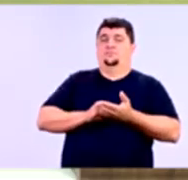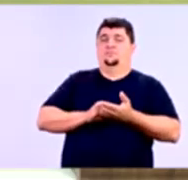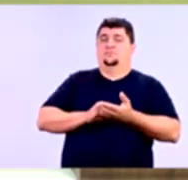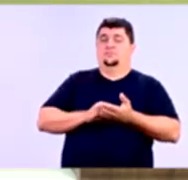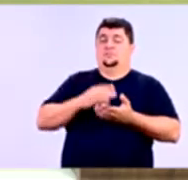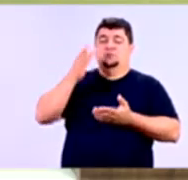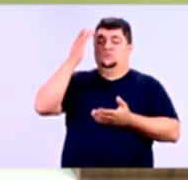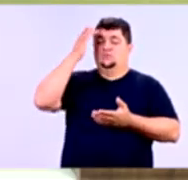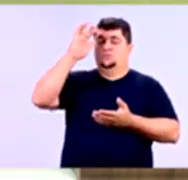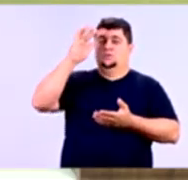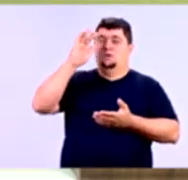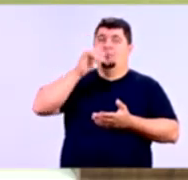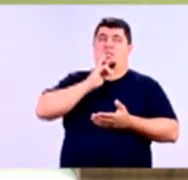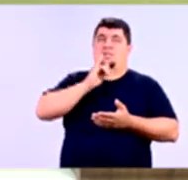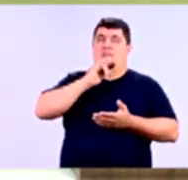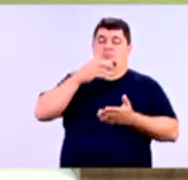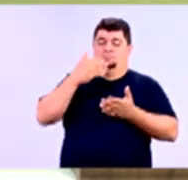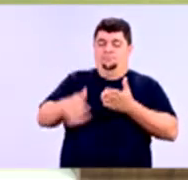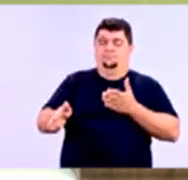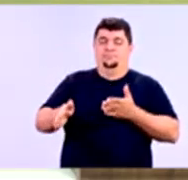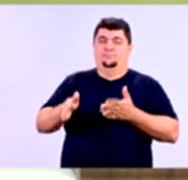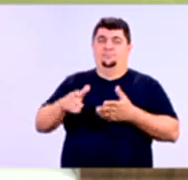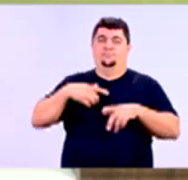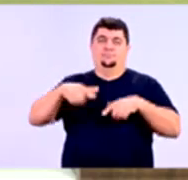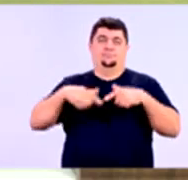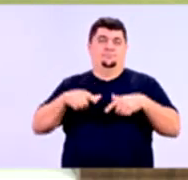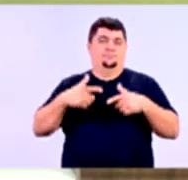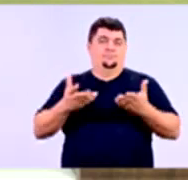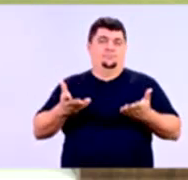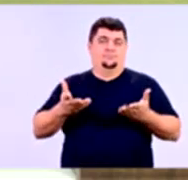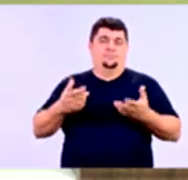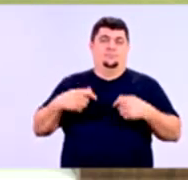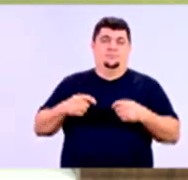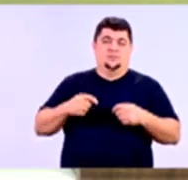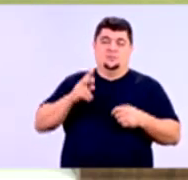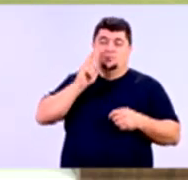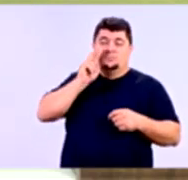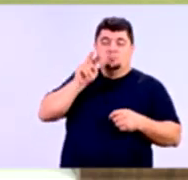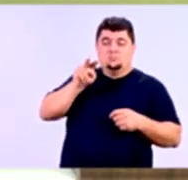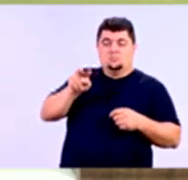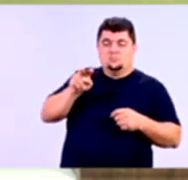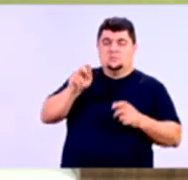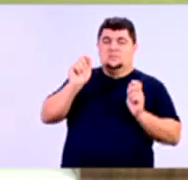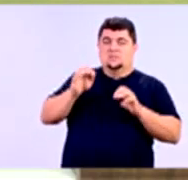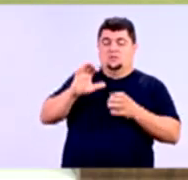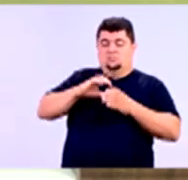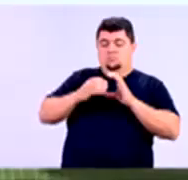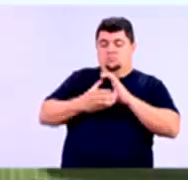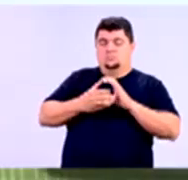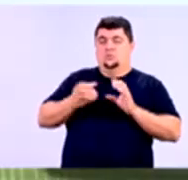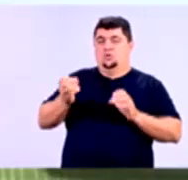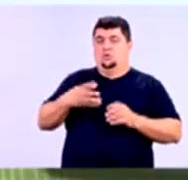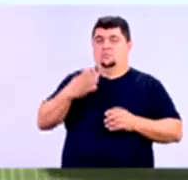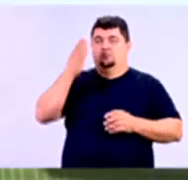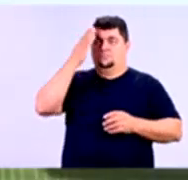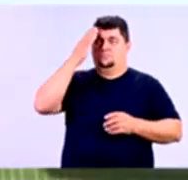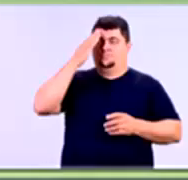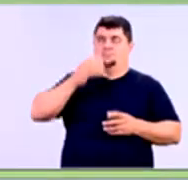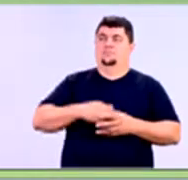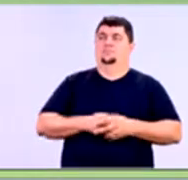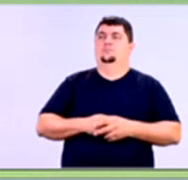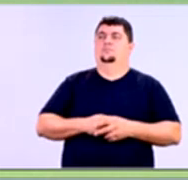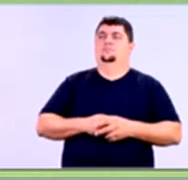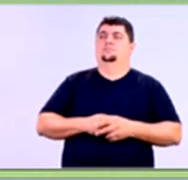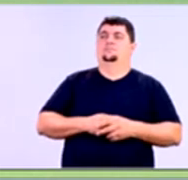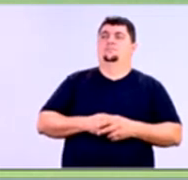não sabe que ela, porventura, perdeu o emprego, por exemplo, então, isso sempre tem que estar sendo levado em consideração. Isso mesmo, ótimo, professor.